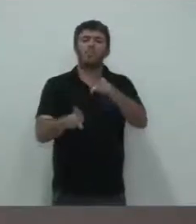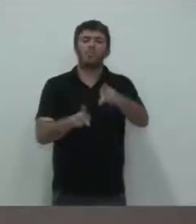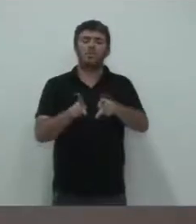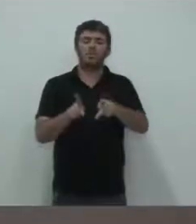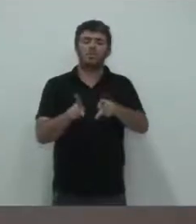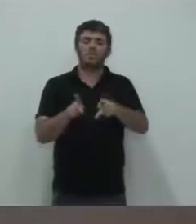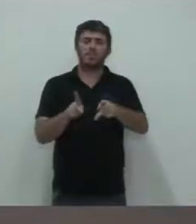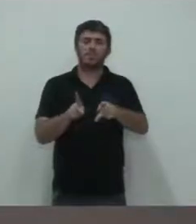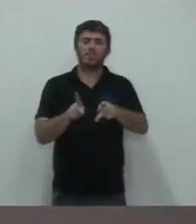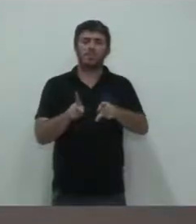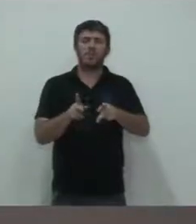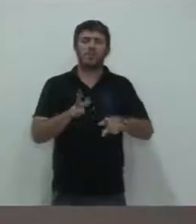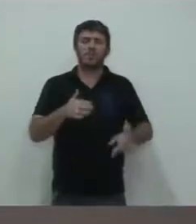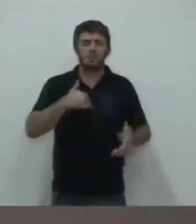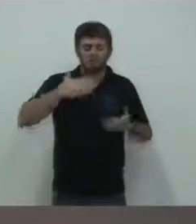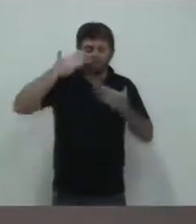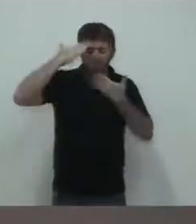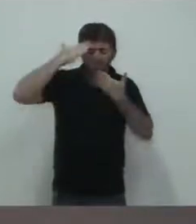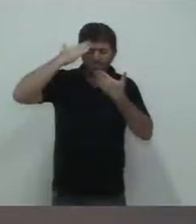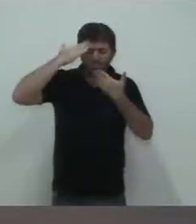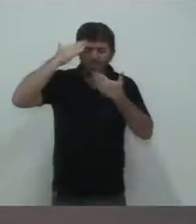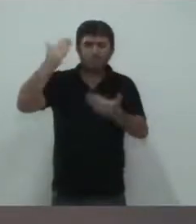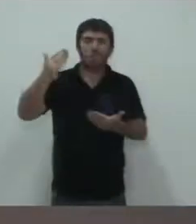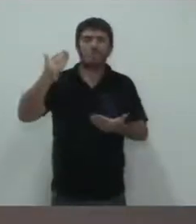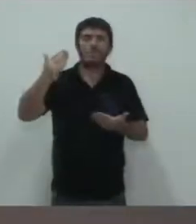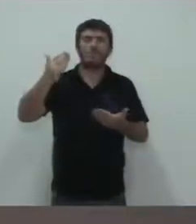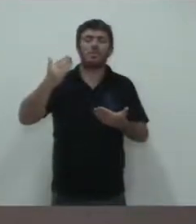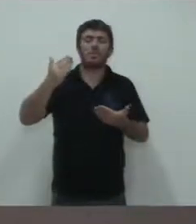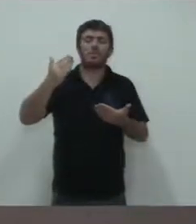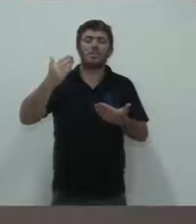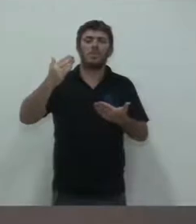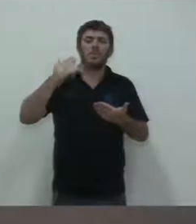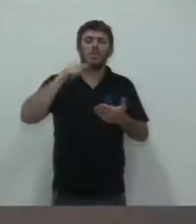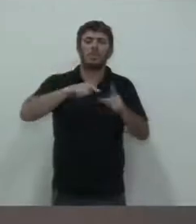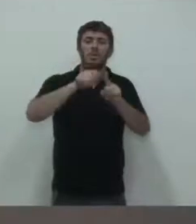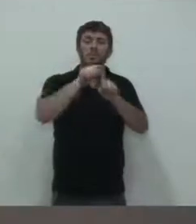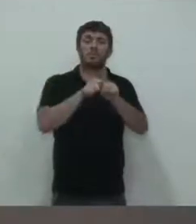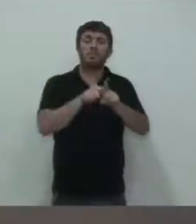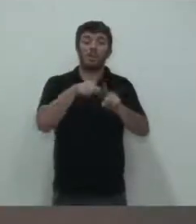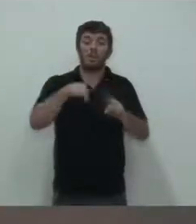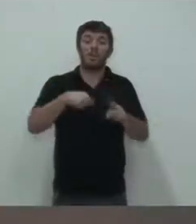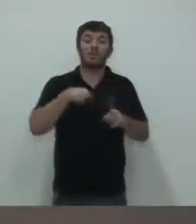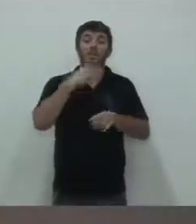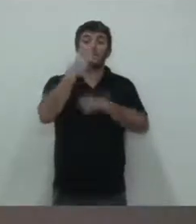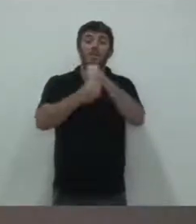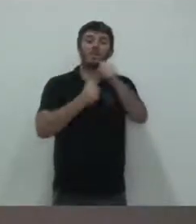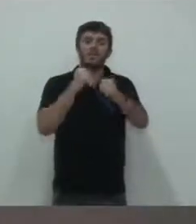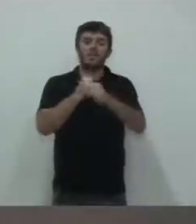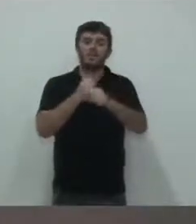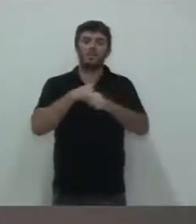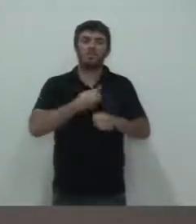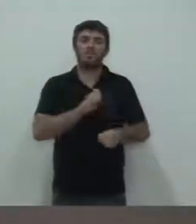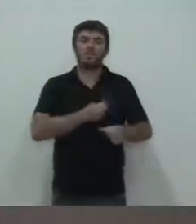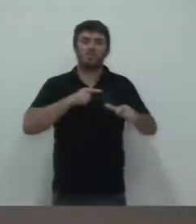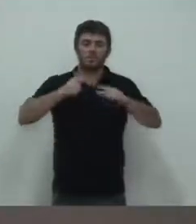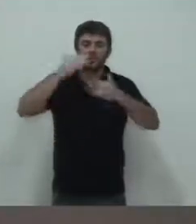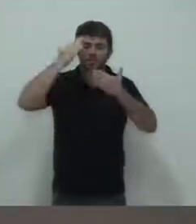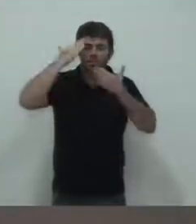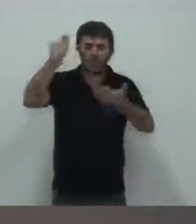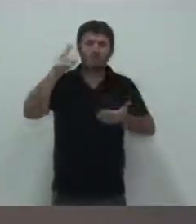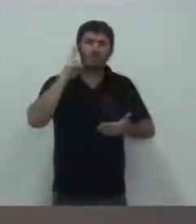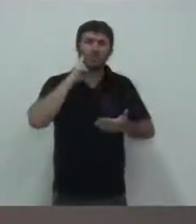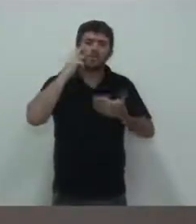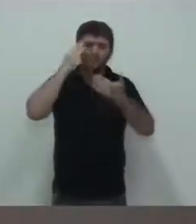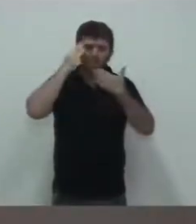Tá? Então, assim, eu só tenho que agradecer. Esse mês faz três anos. Três anos que eu estou aqui. Obrigado, Vienheiro. Obrigado a